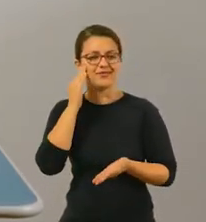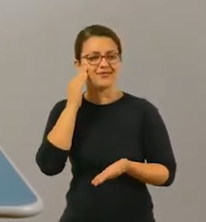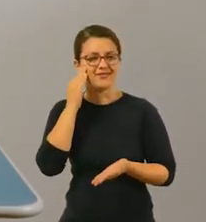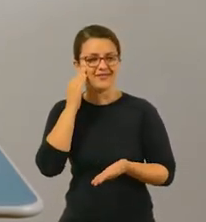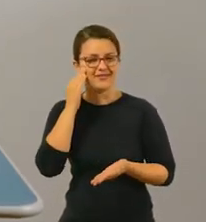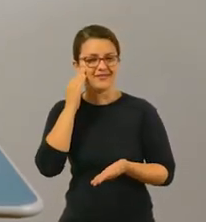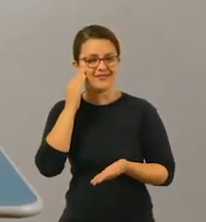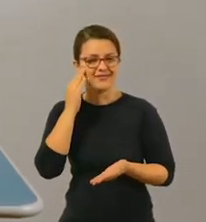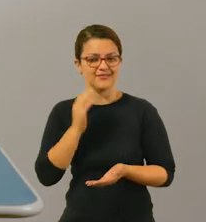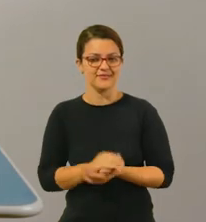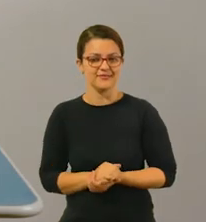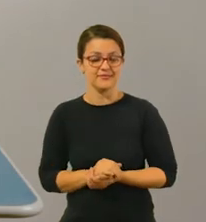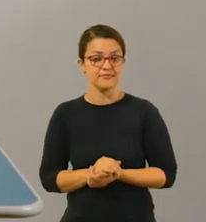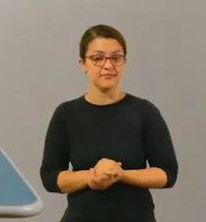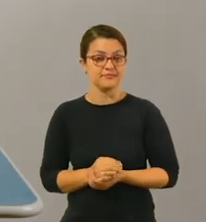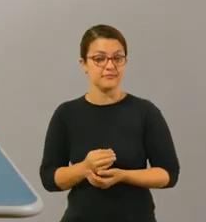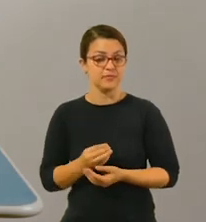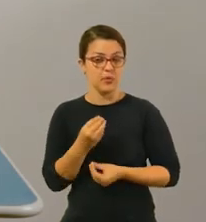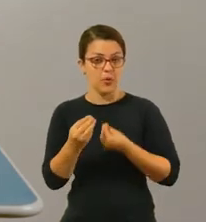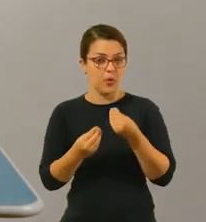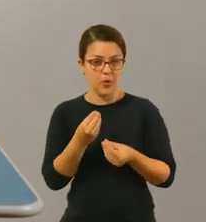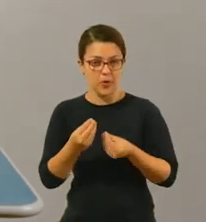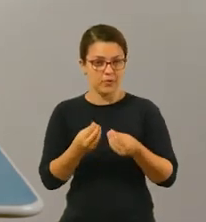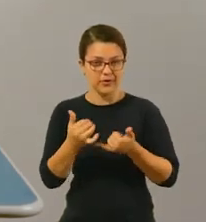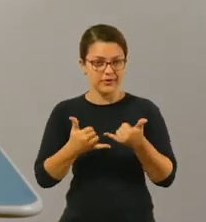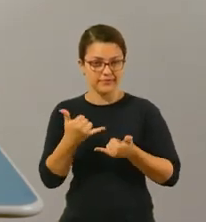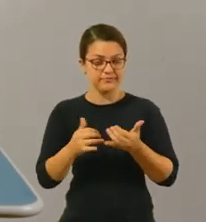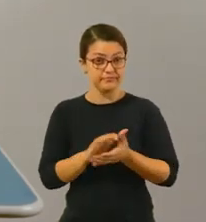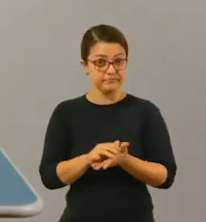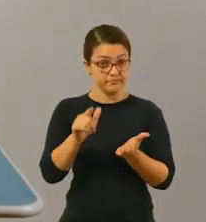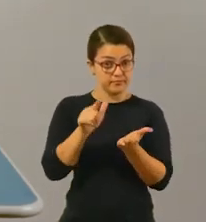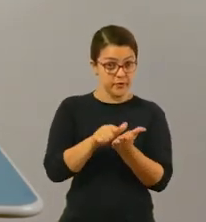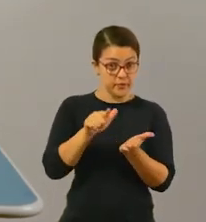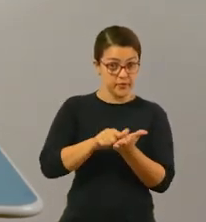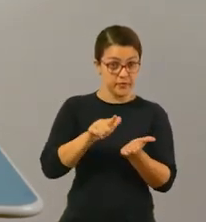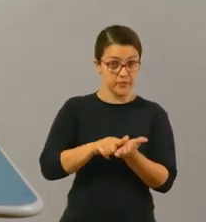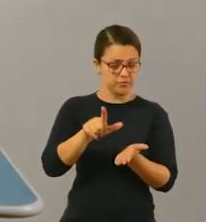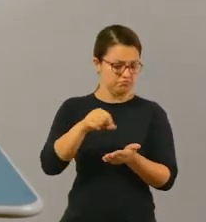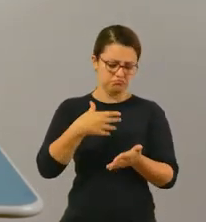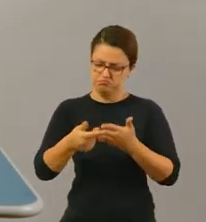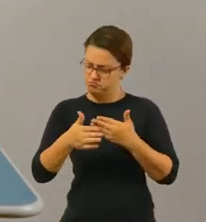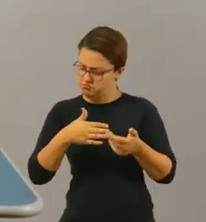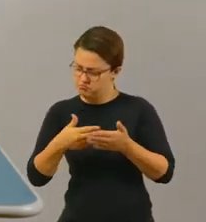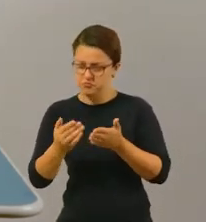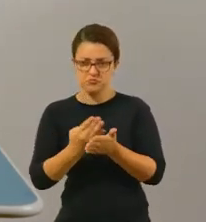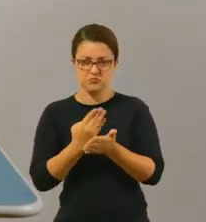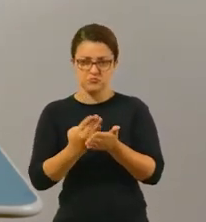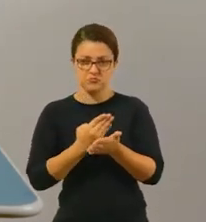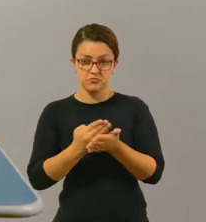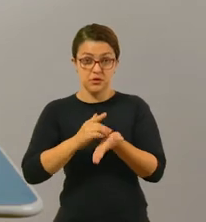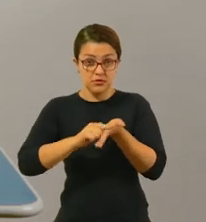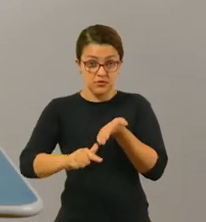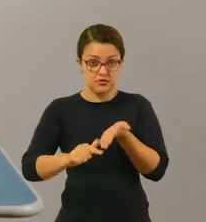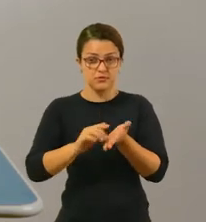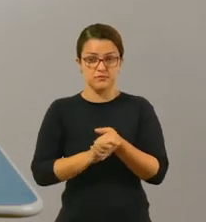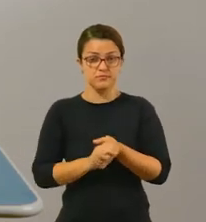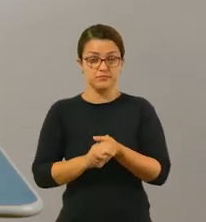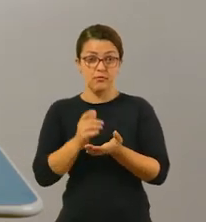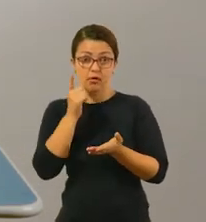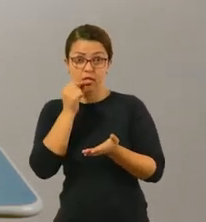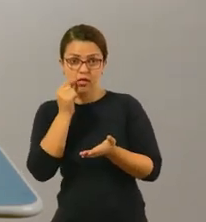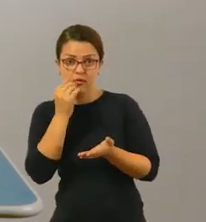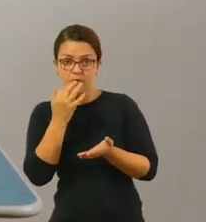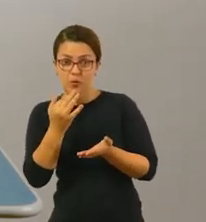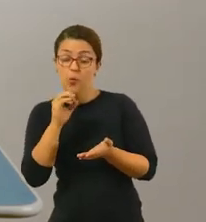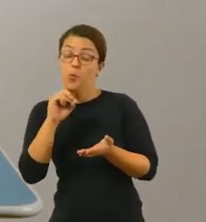como que funciona? Você vai precisar em casa uma folha sulfite ou qualquer tipo de folha que possibilite que seja desenhada, tá?